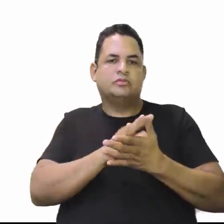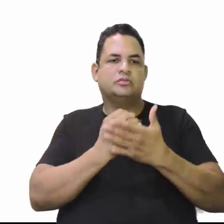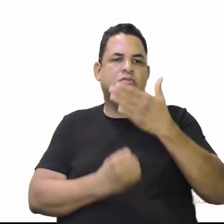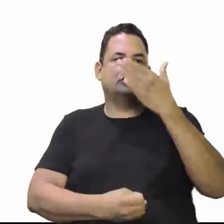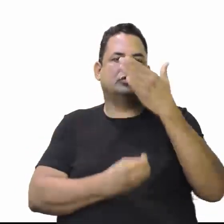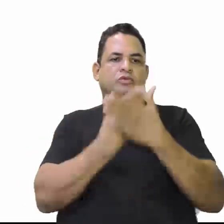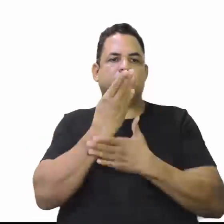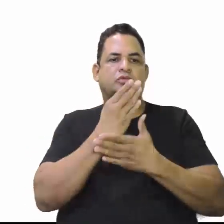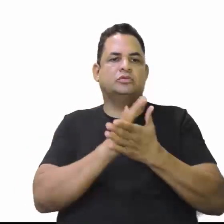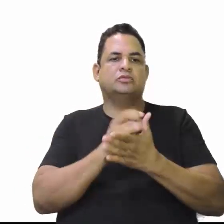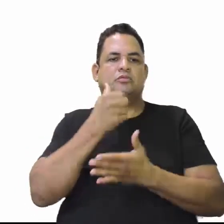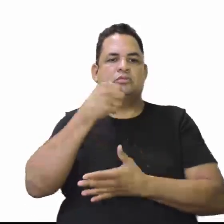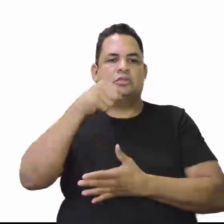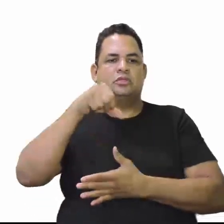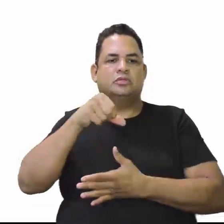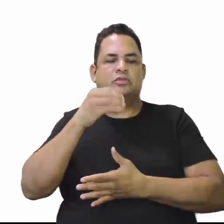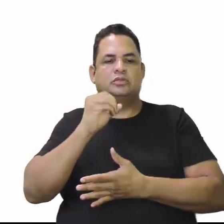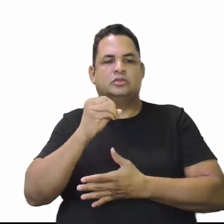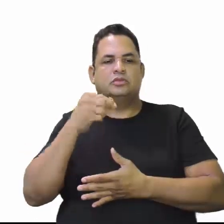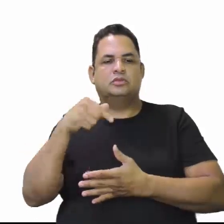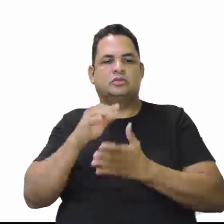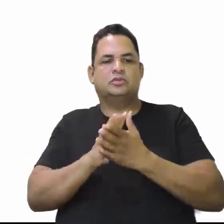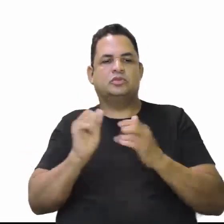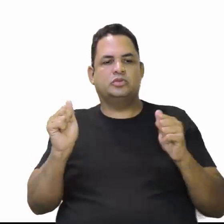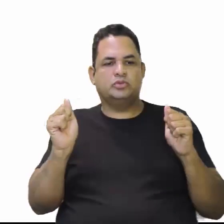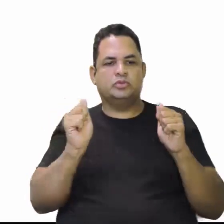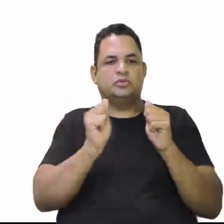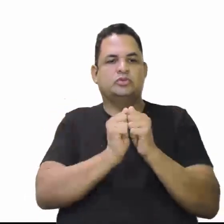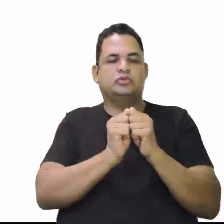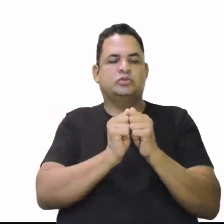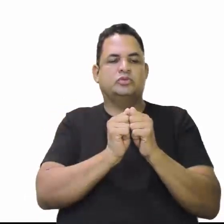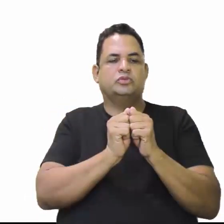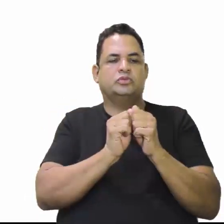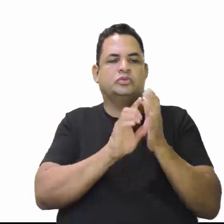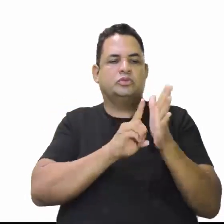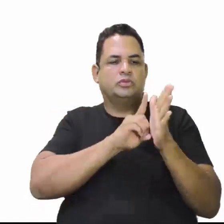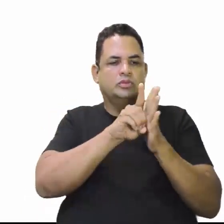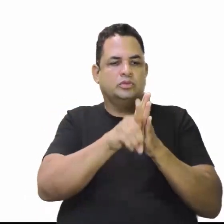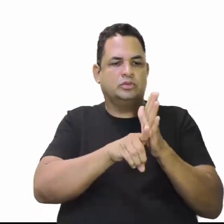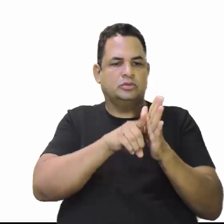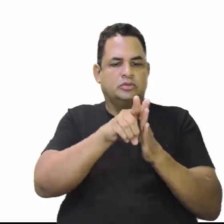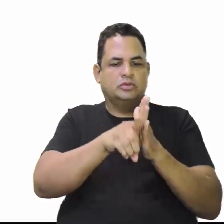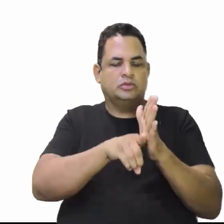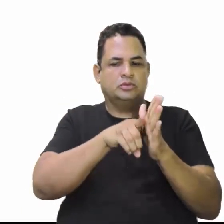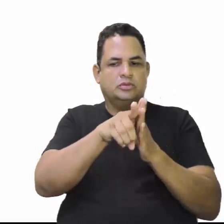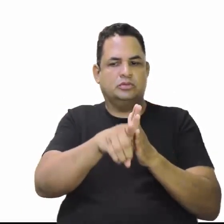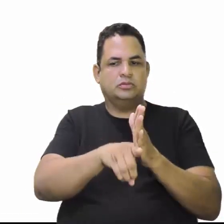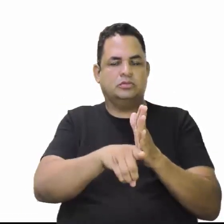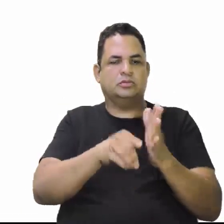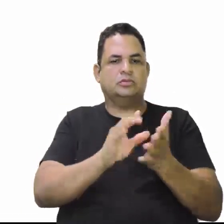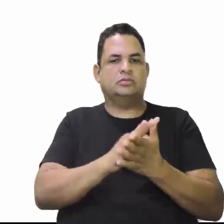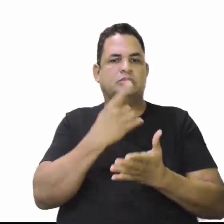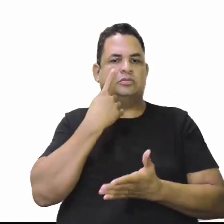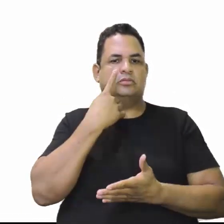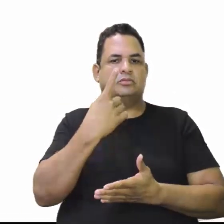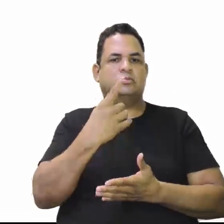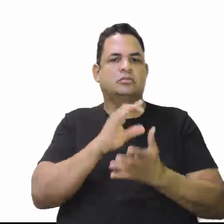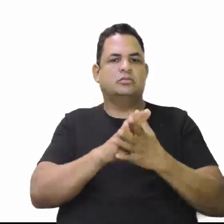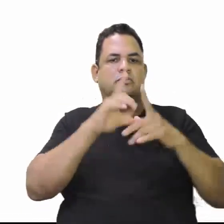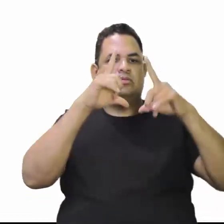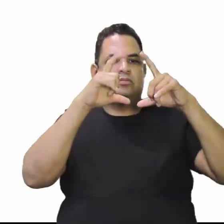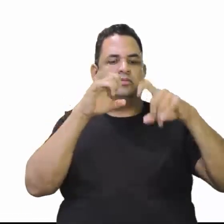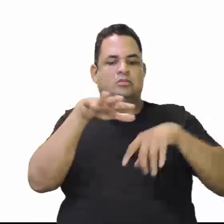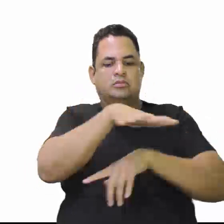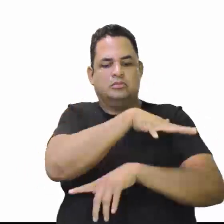em 1907, juntamente com a Estrada de Ferro Madeira Mamoré. Olha aí uma foto do